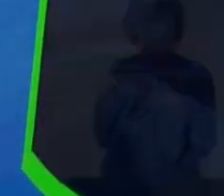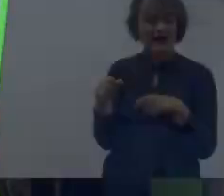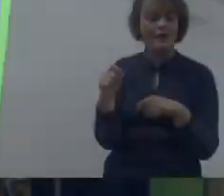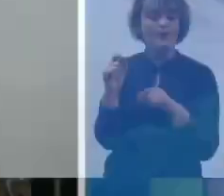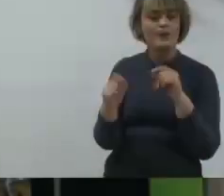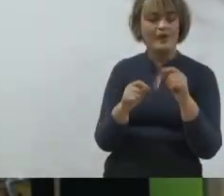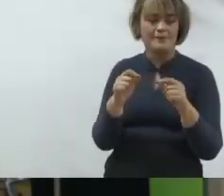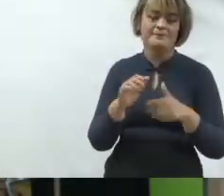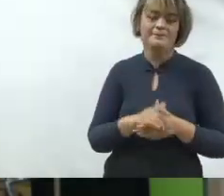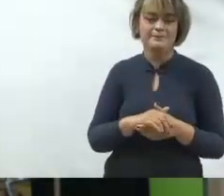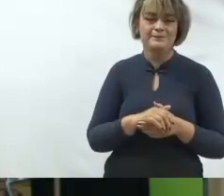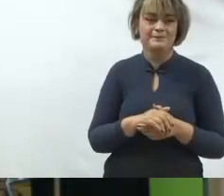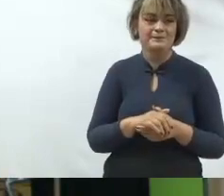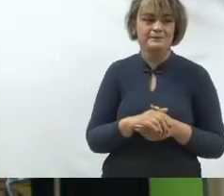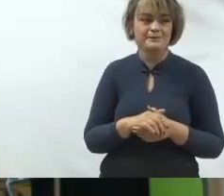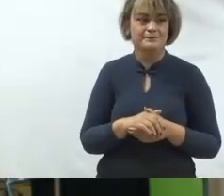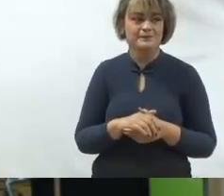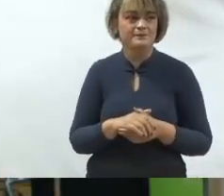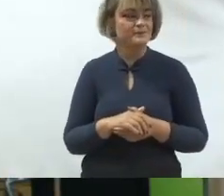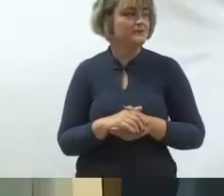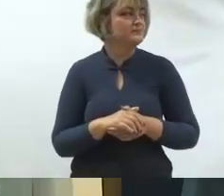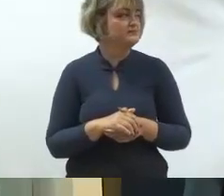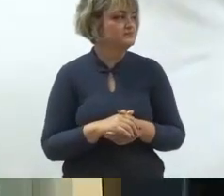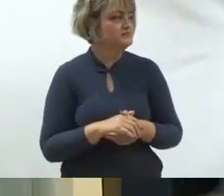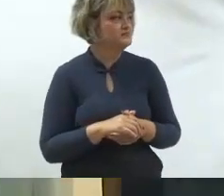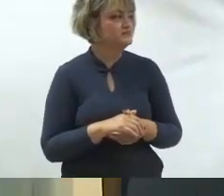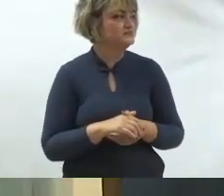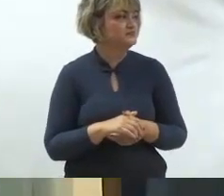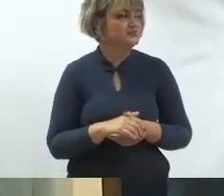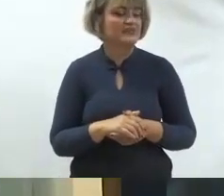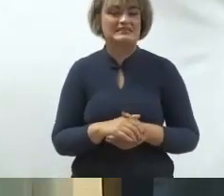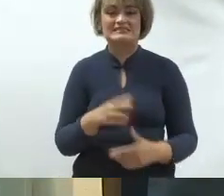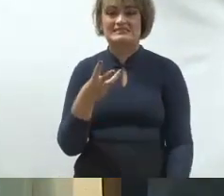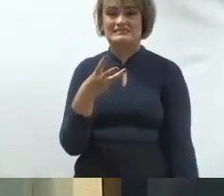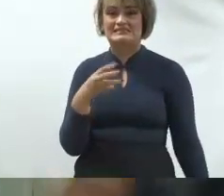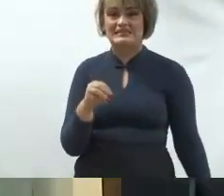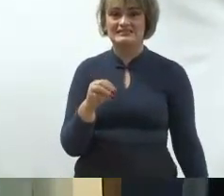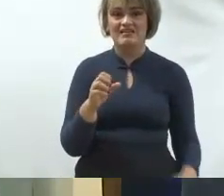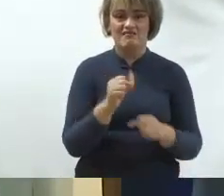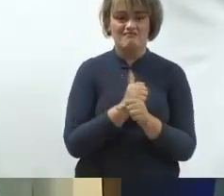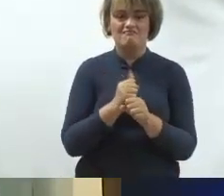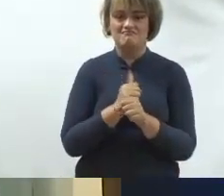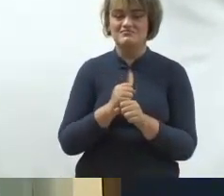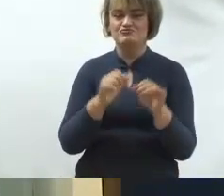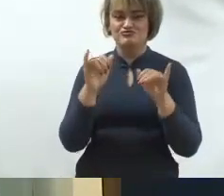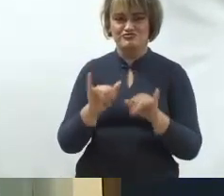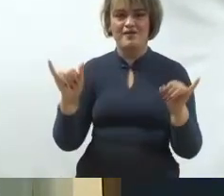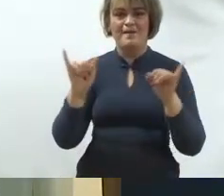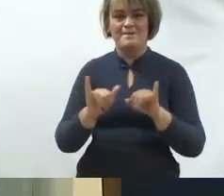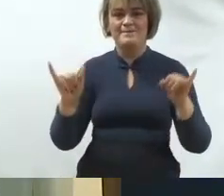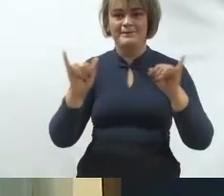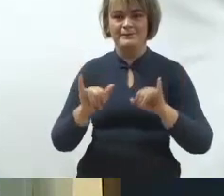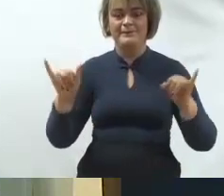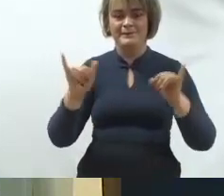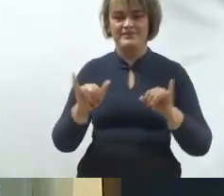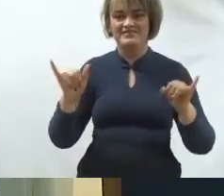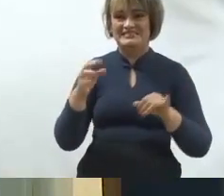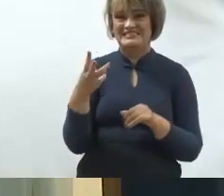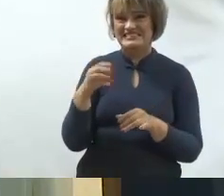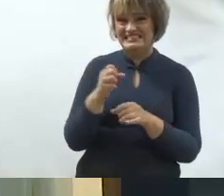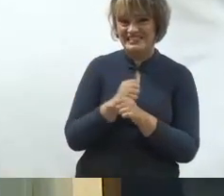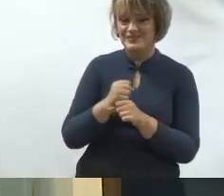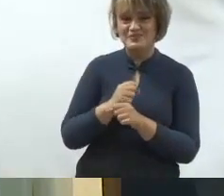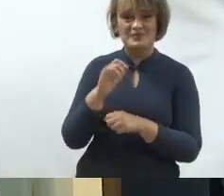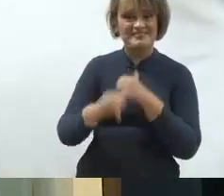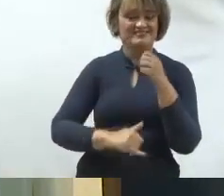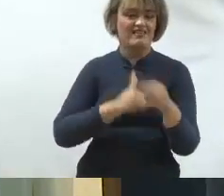hoje da sua palestra. Bom, são 30 anos de campanha eleitoral. Comecei a fazer uma campanha eleitoral quando não havia nem